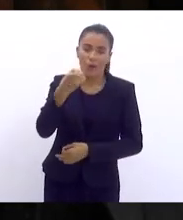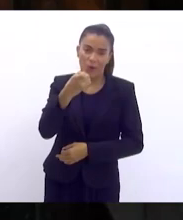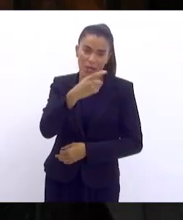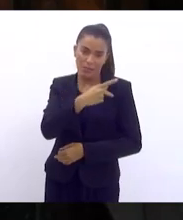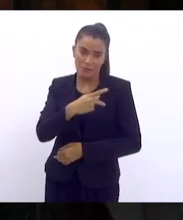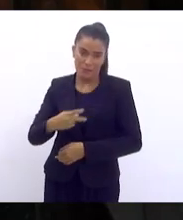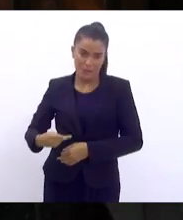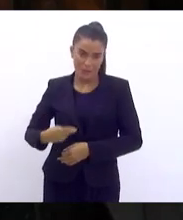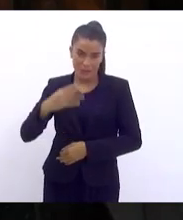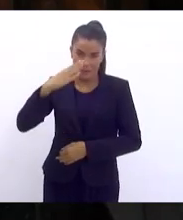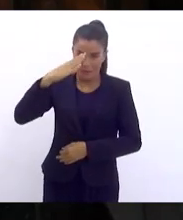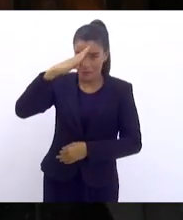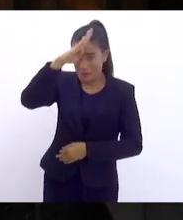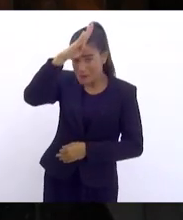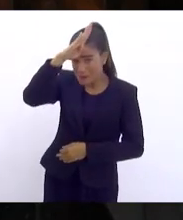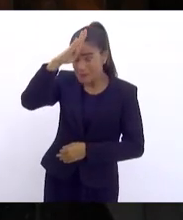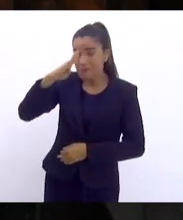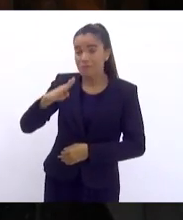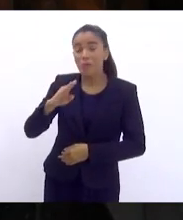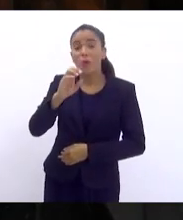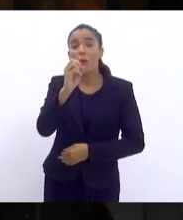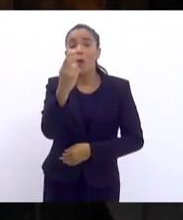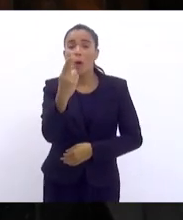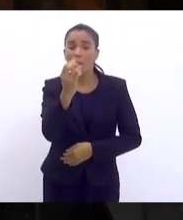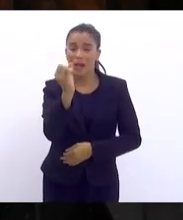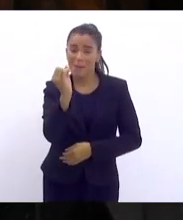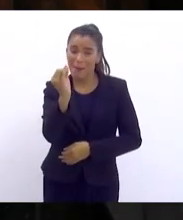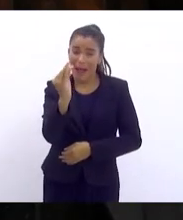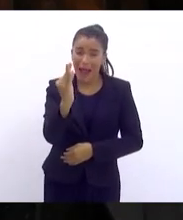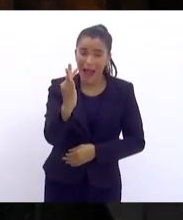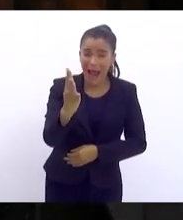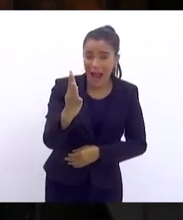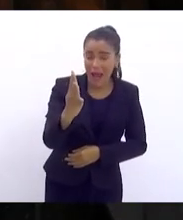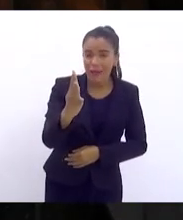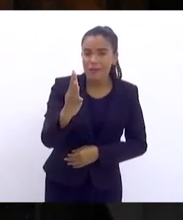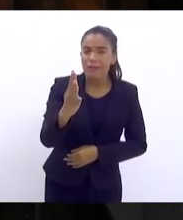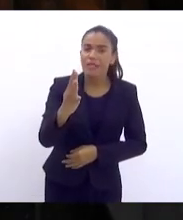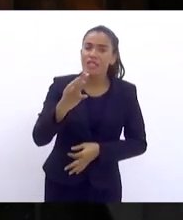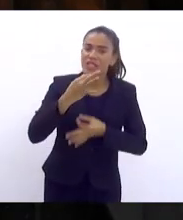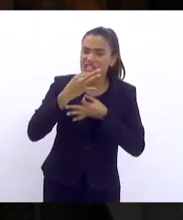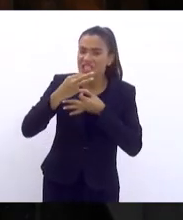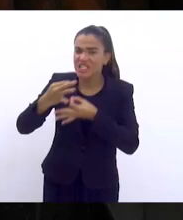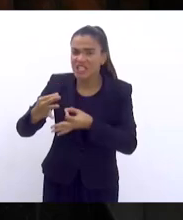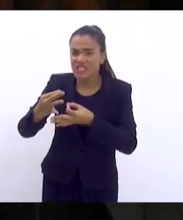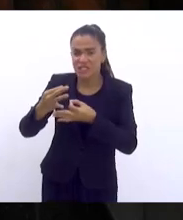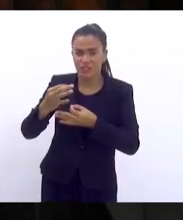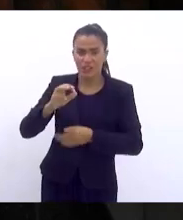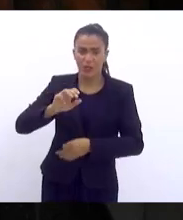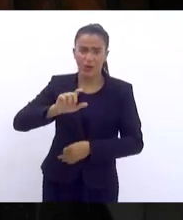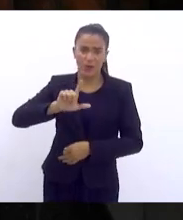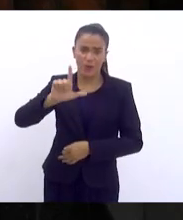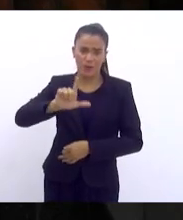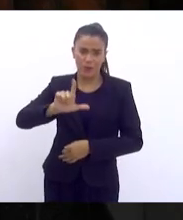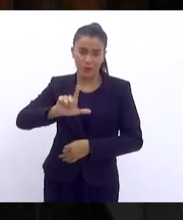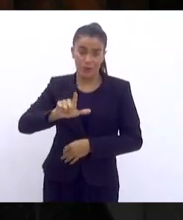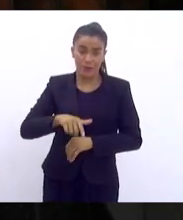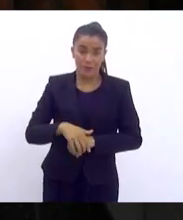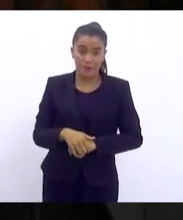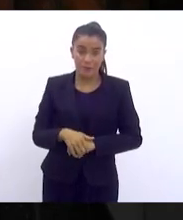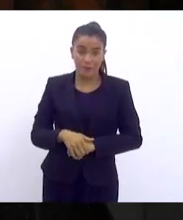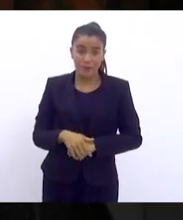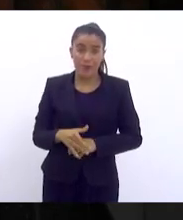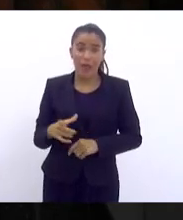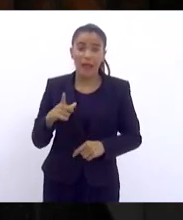Bolsonaro, ou um pela ordem que critica o atual presidente Lula. Aí um